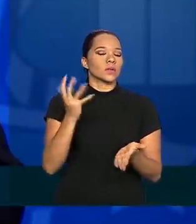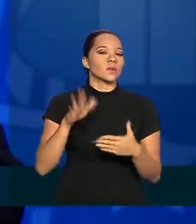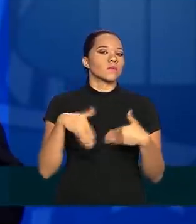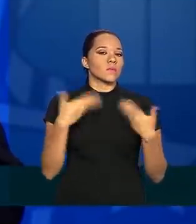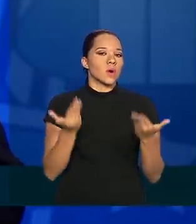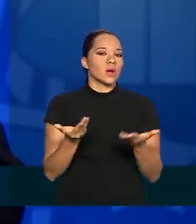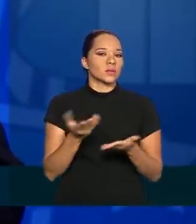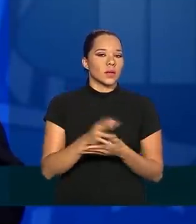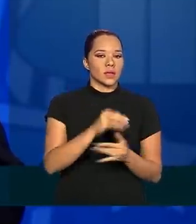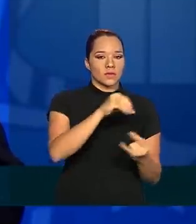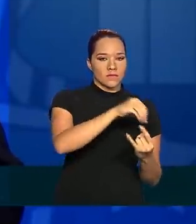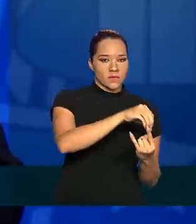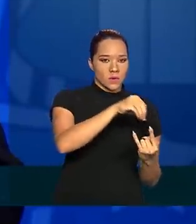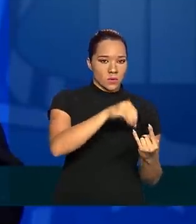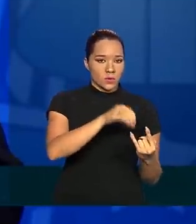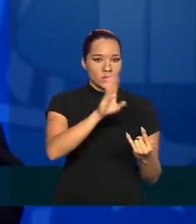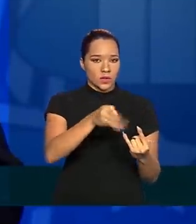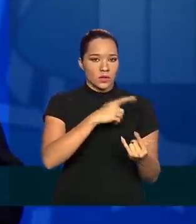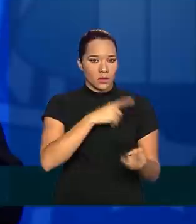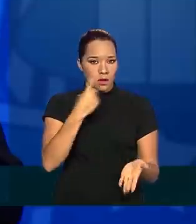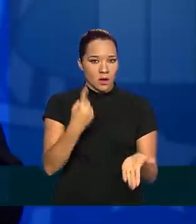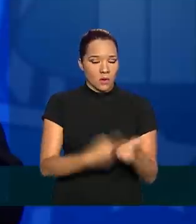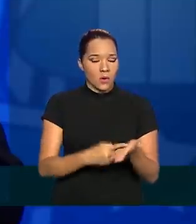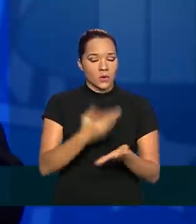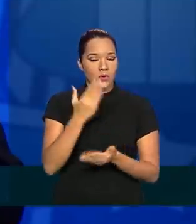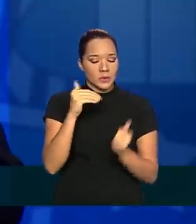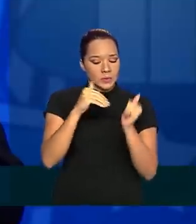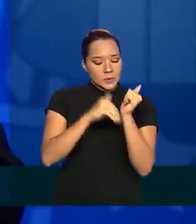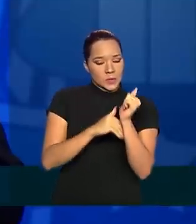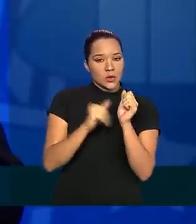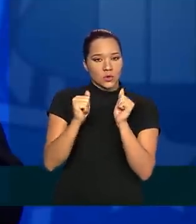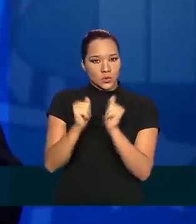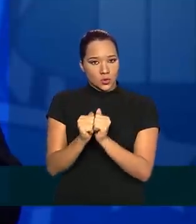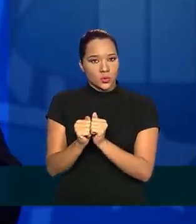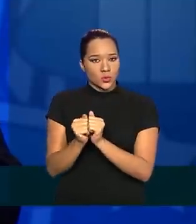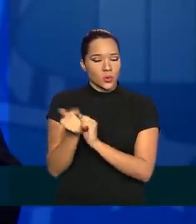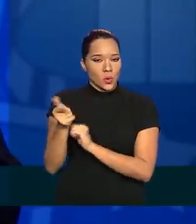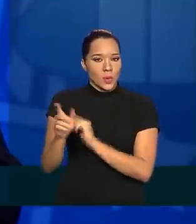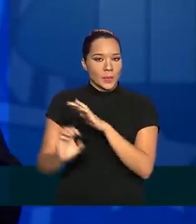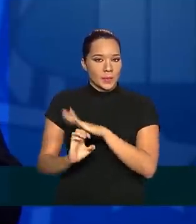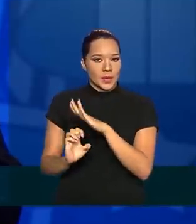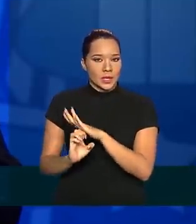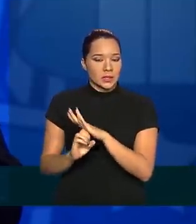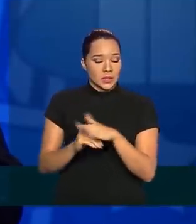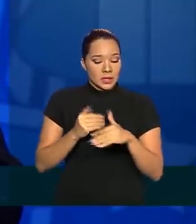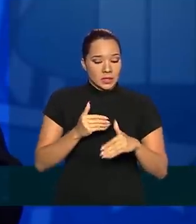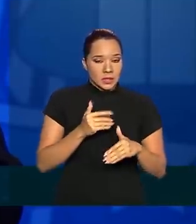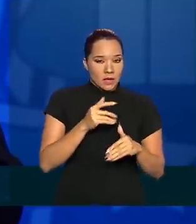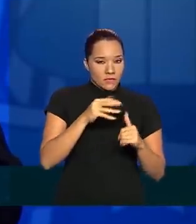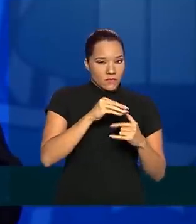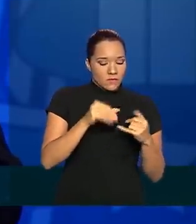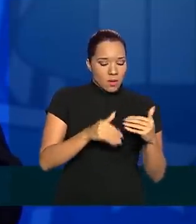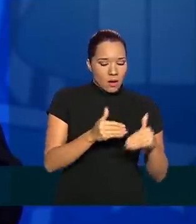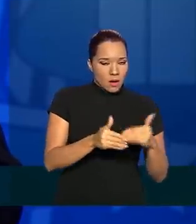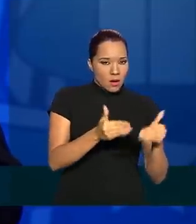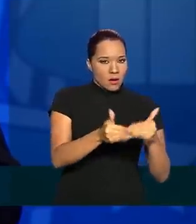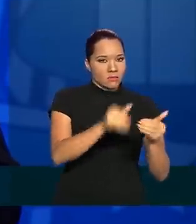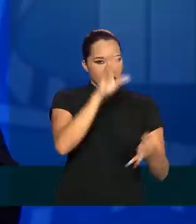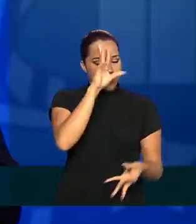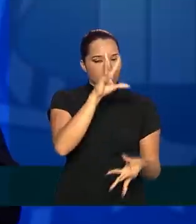entre a Fiocruz, que já tem até um acordo de confidencialidade com o consórcio, ela está em passos mais avançados do